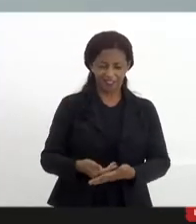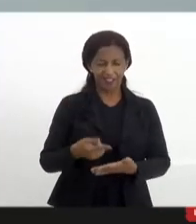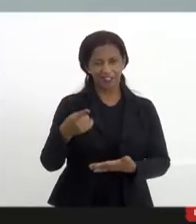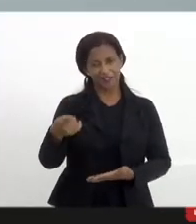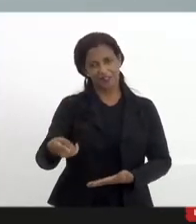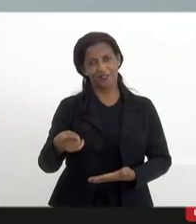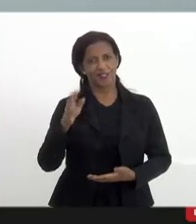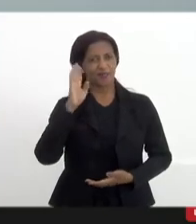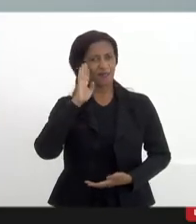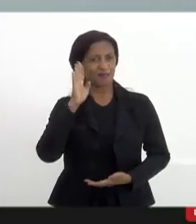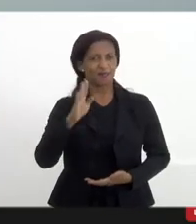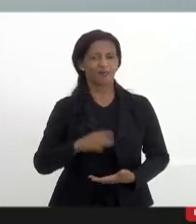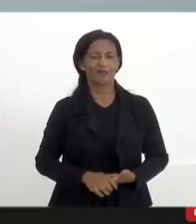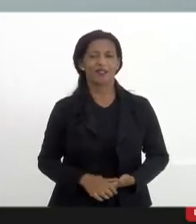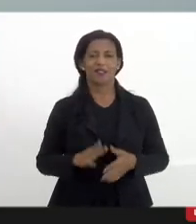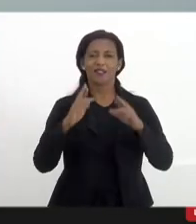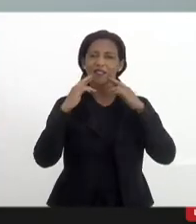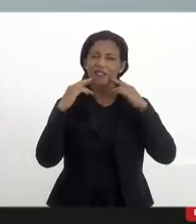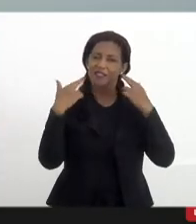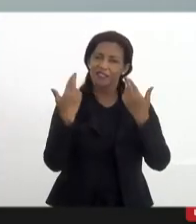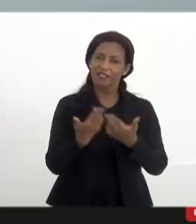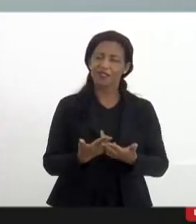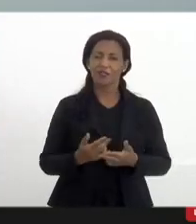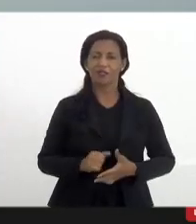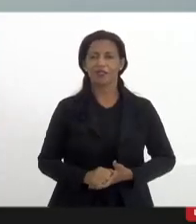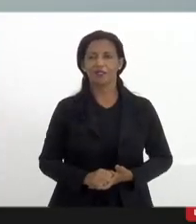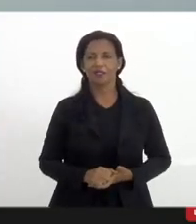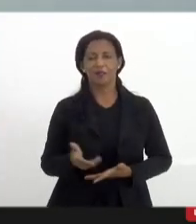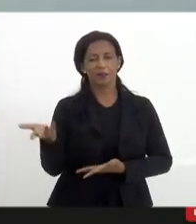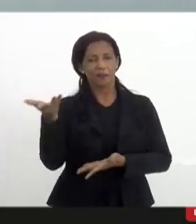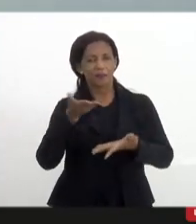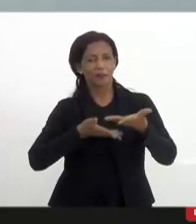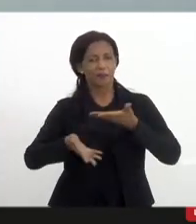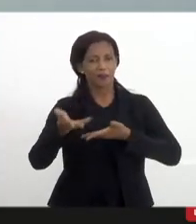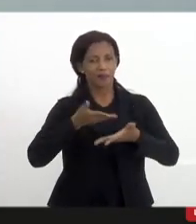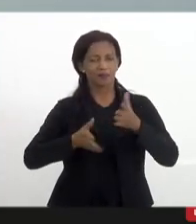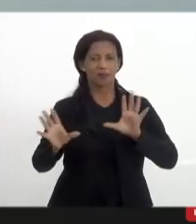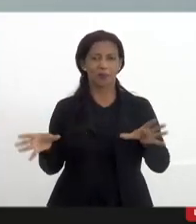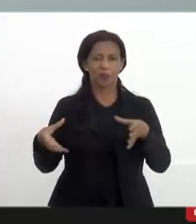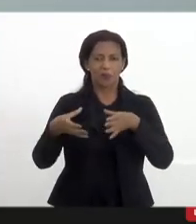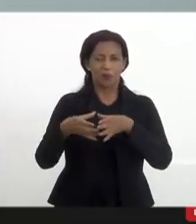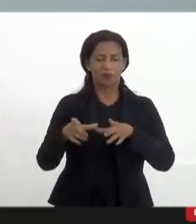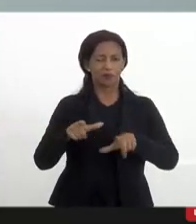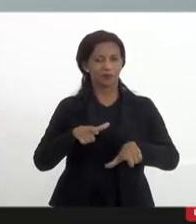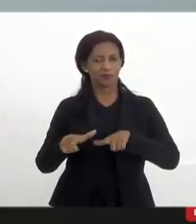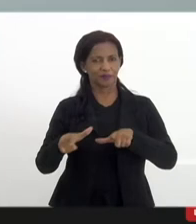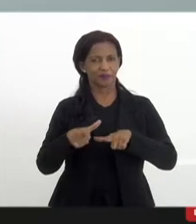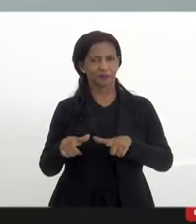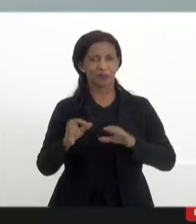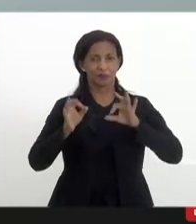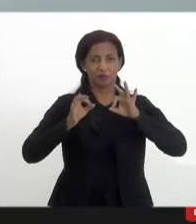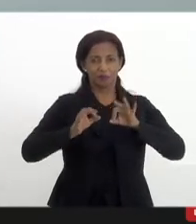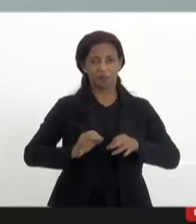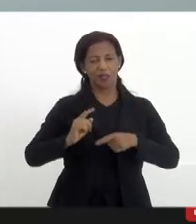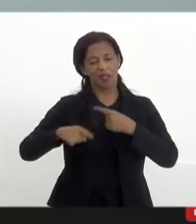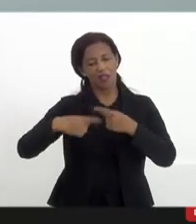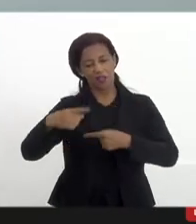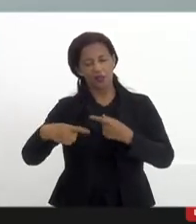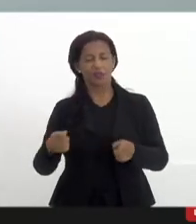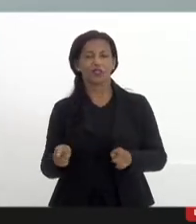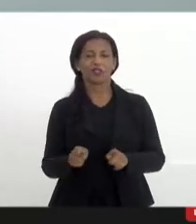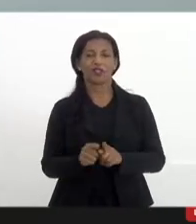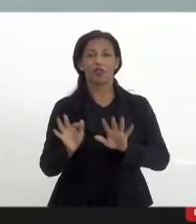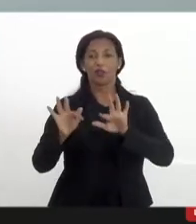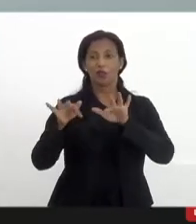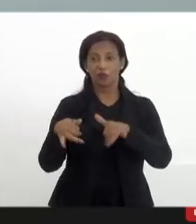da frente e essa audiência contou com a participação da comissão de trabalho como certamente as próximas contarão no